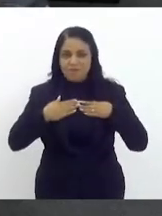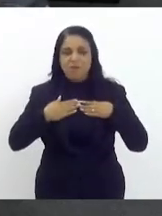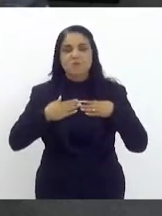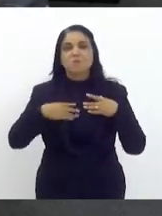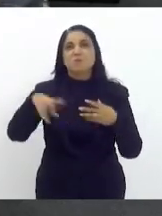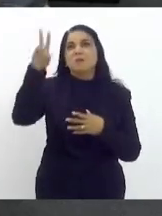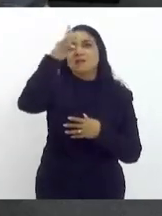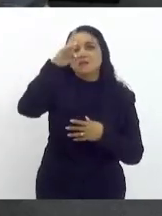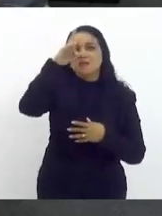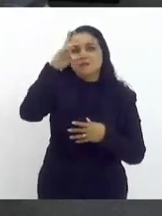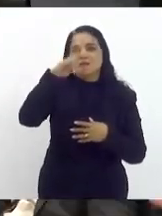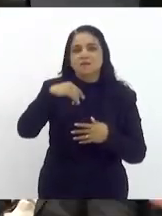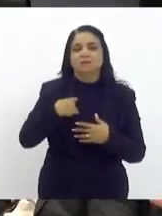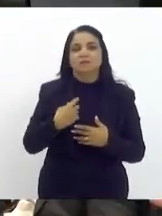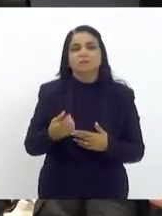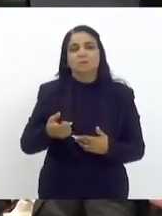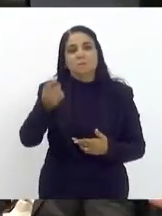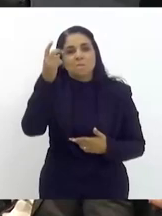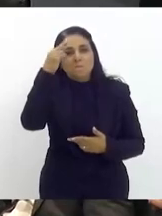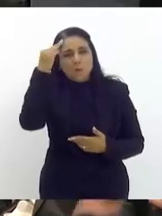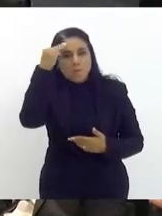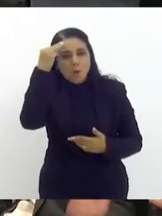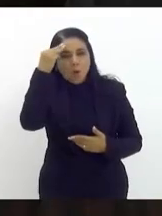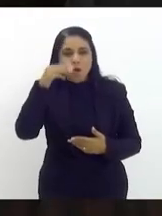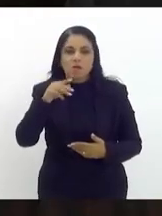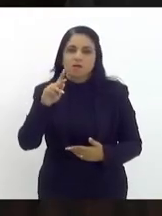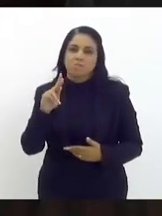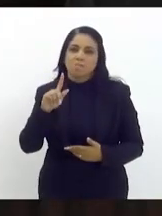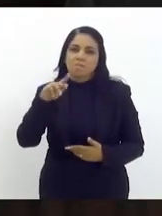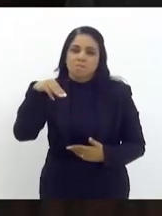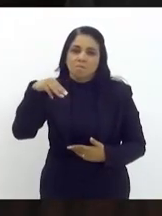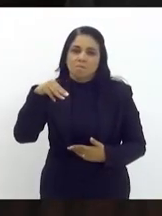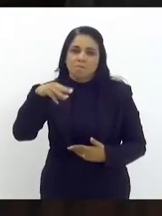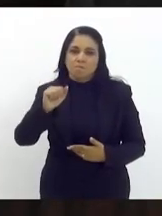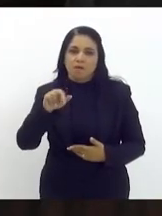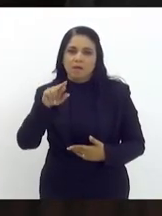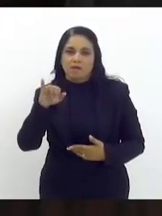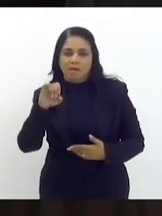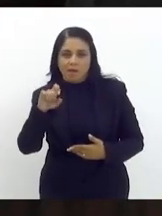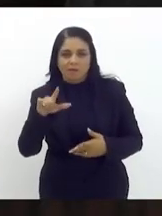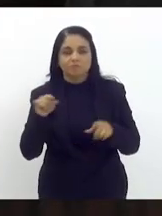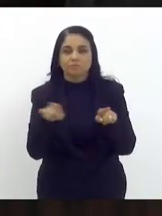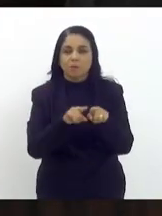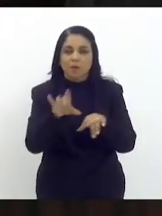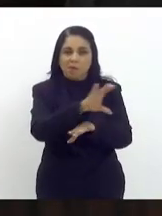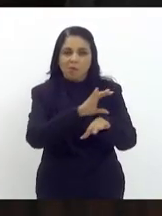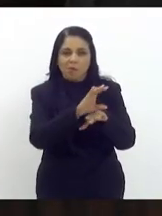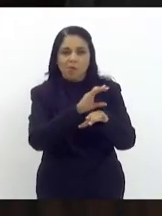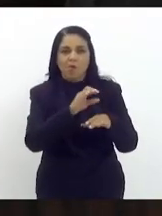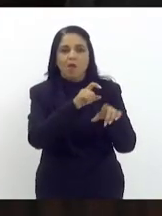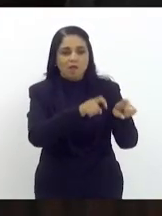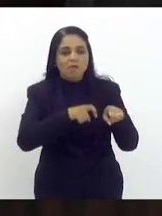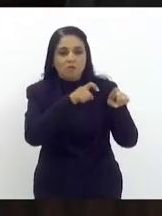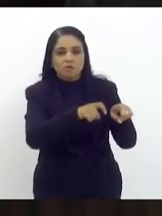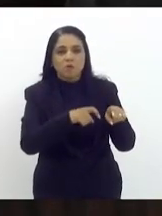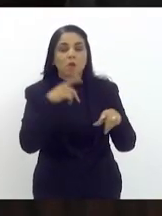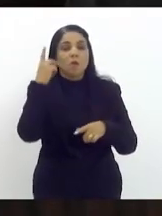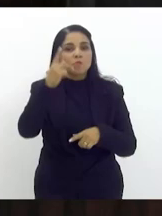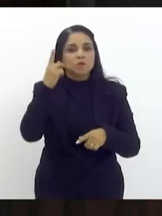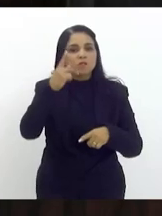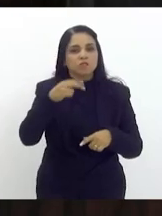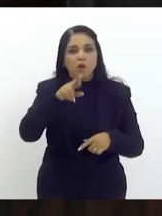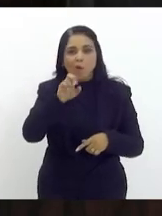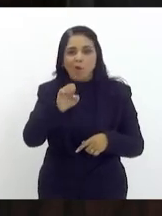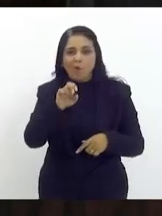memória de Marielle Franco obrigado pela comissão de agricultura pecuária e políticas políticas rural